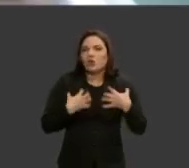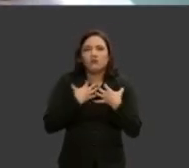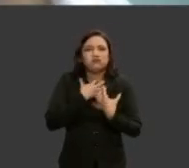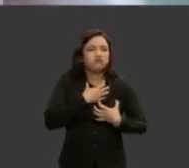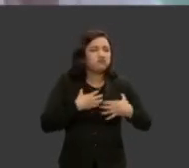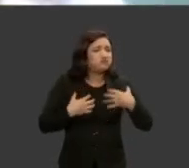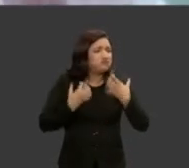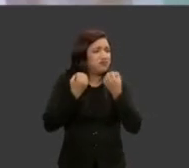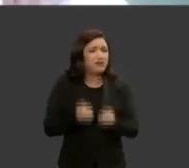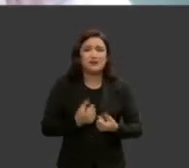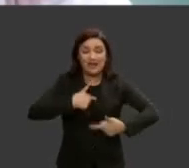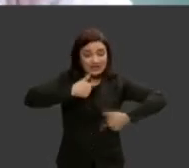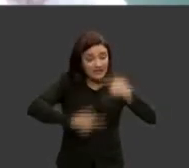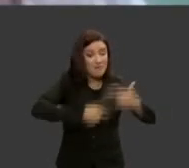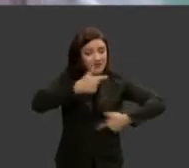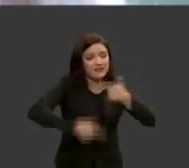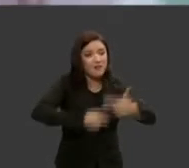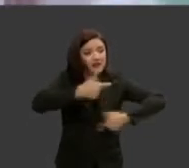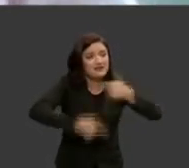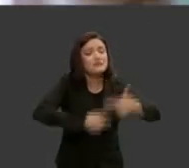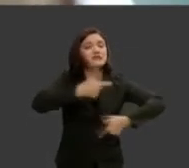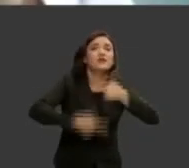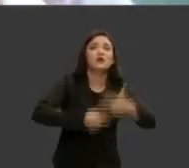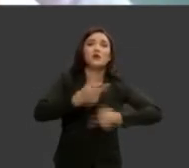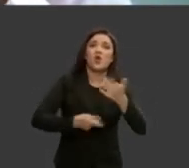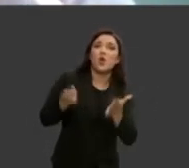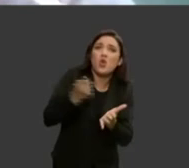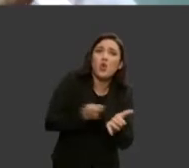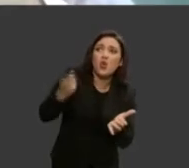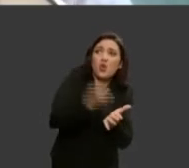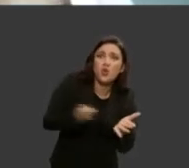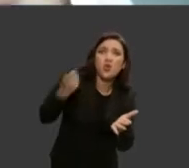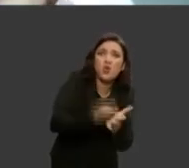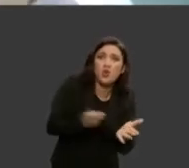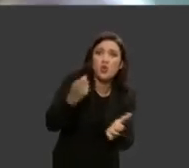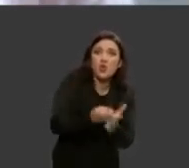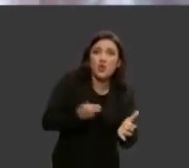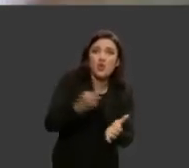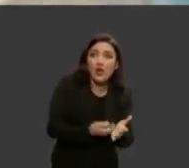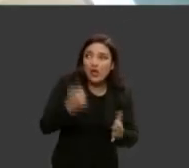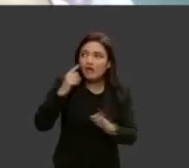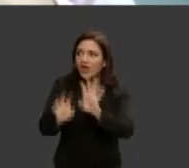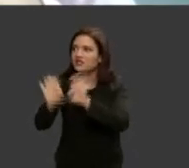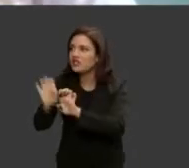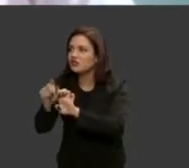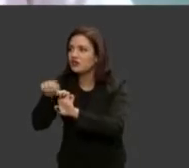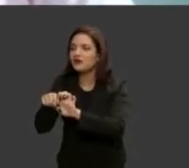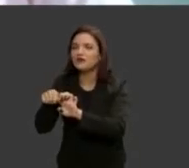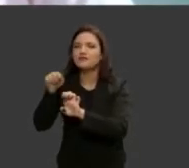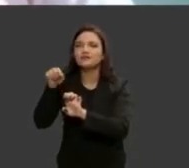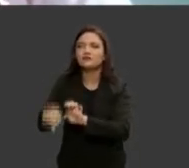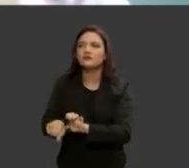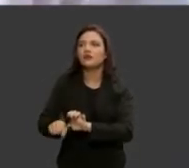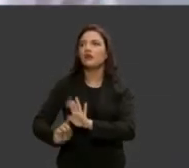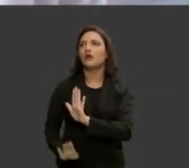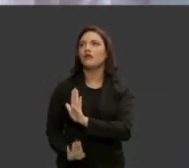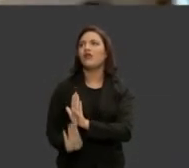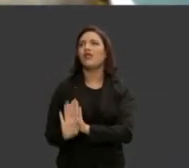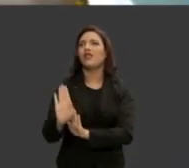porque a gente trabalha trabalha trabalha trabalha a gente tenta tenta tenta tenta ainda os números são os nossos maiores inimigos